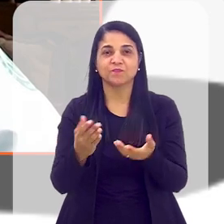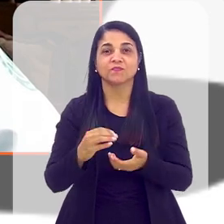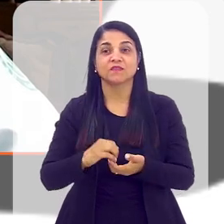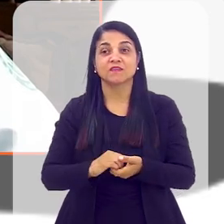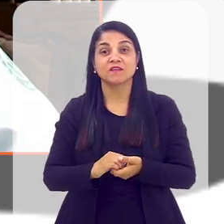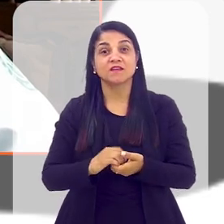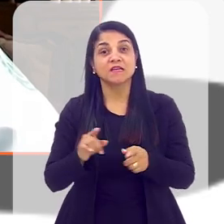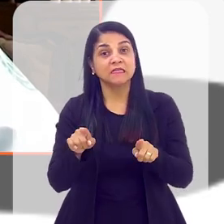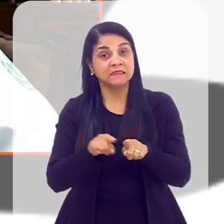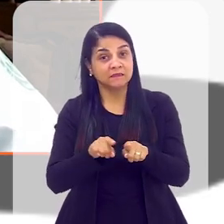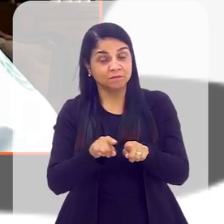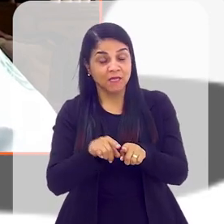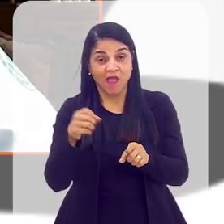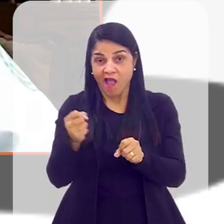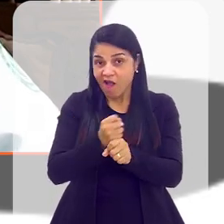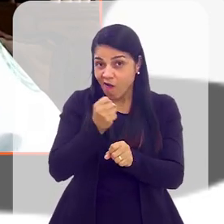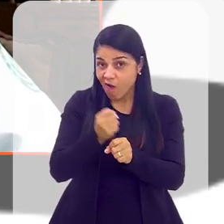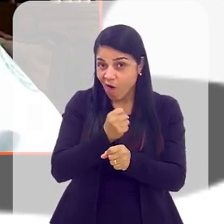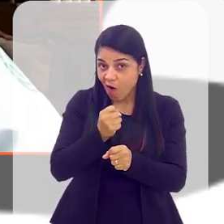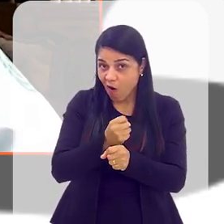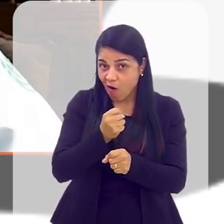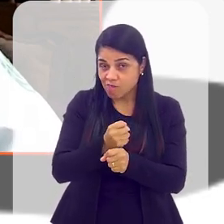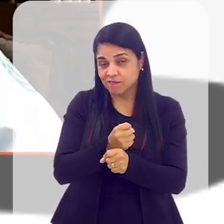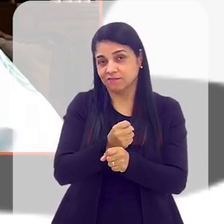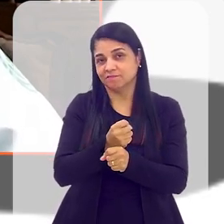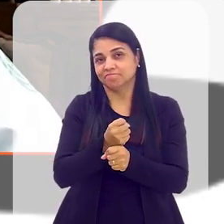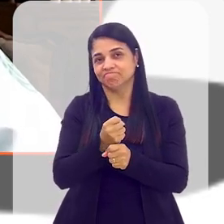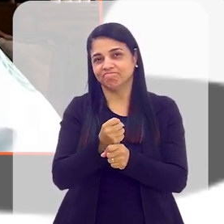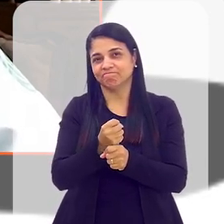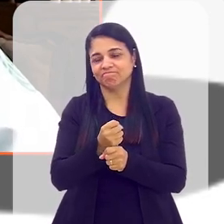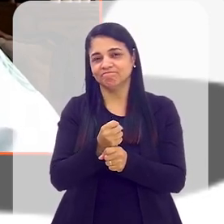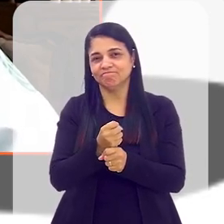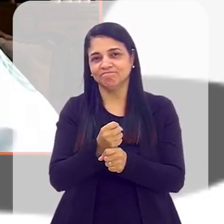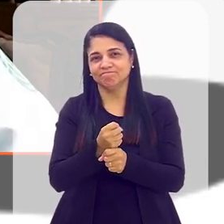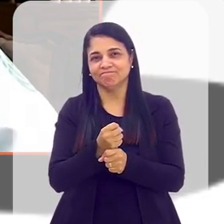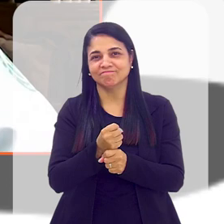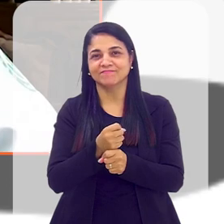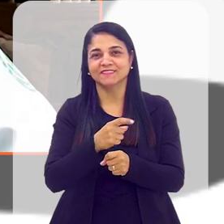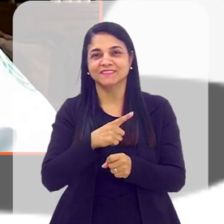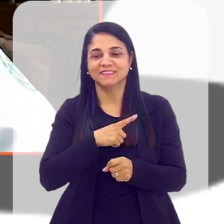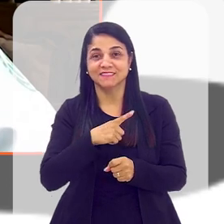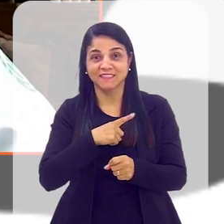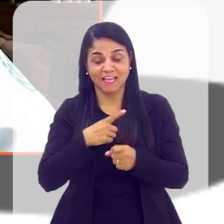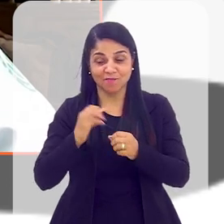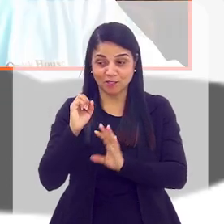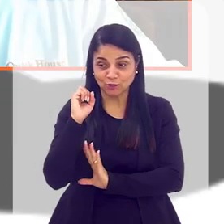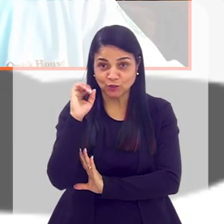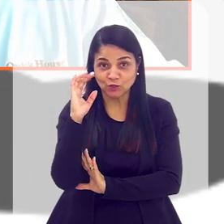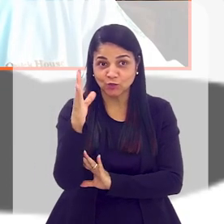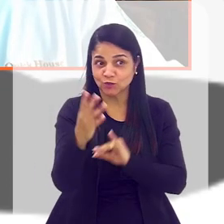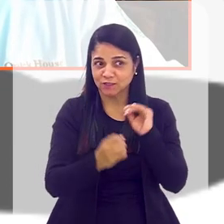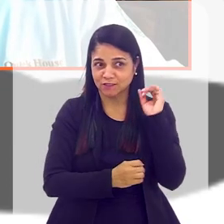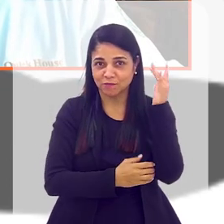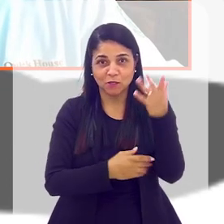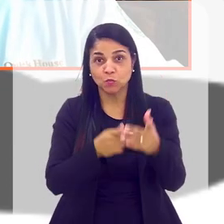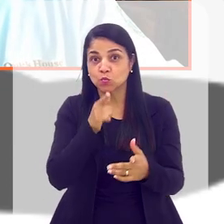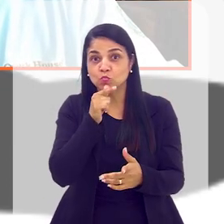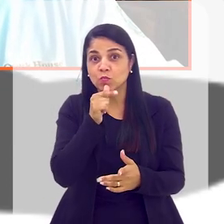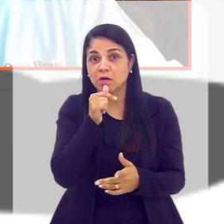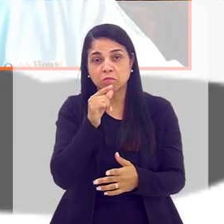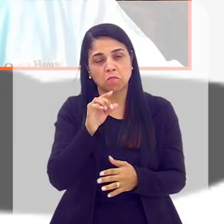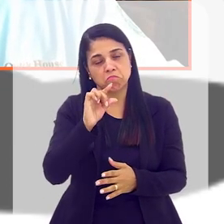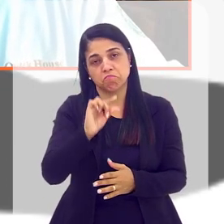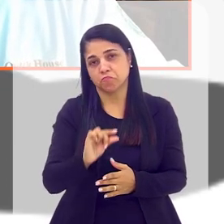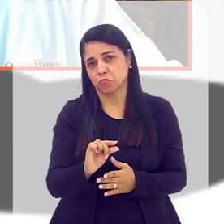o selo verde. fora que a obra em si também tem uma boa pegada de sustentabilidade, só que a não usa